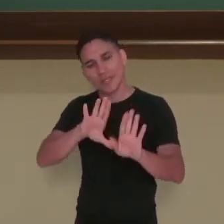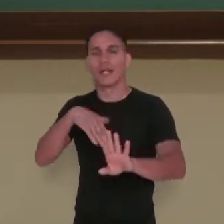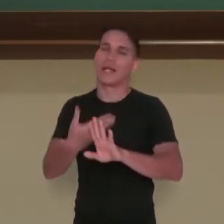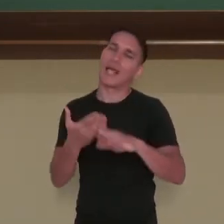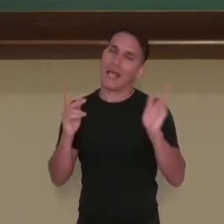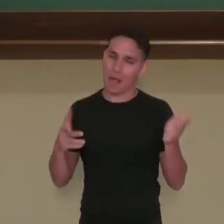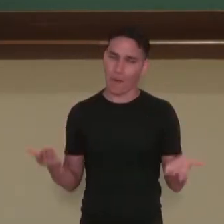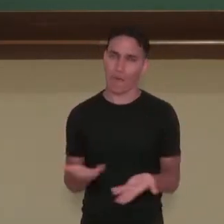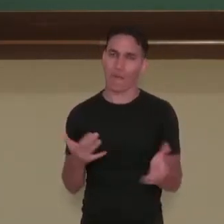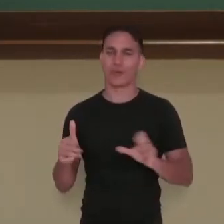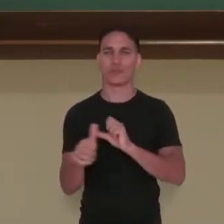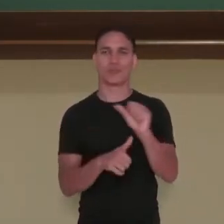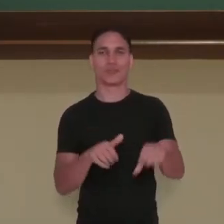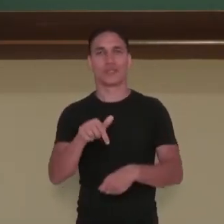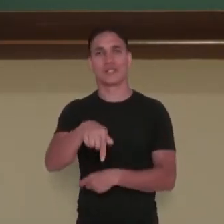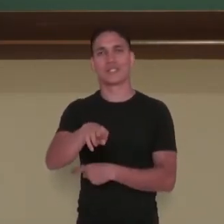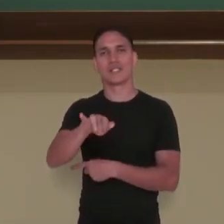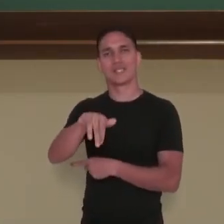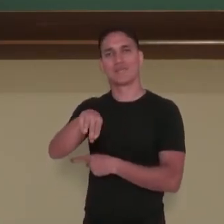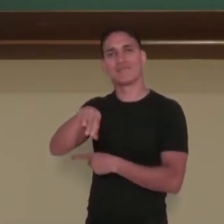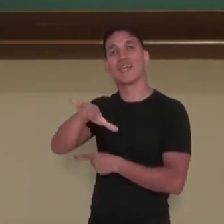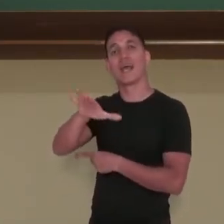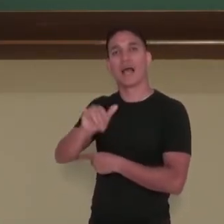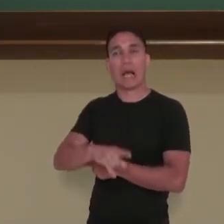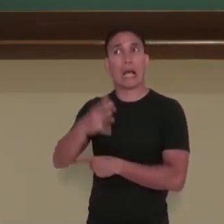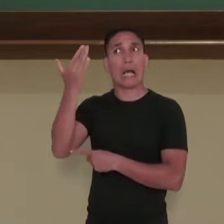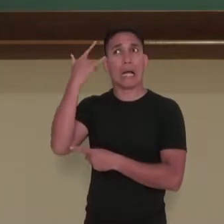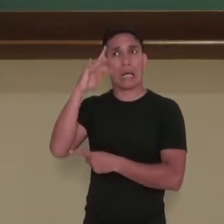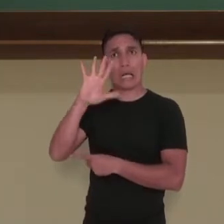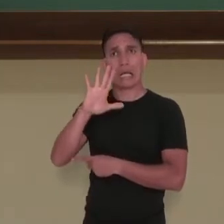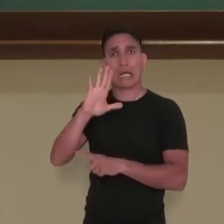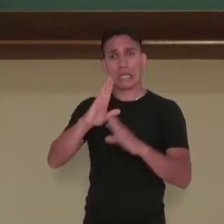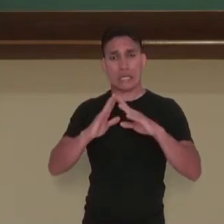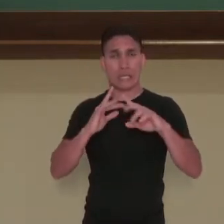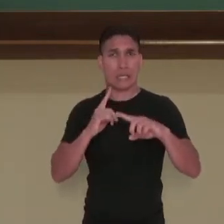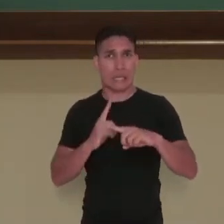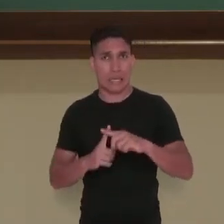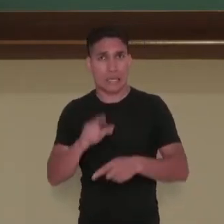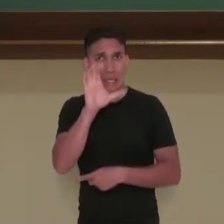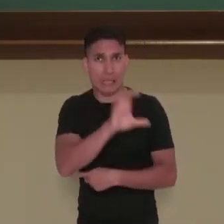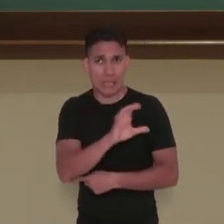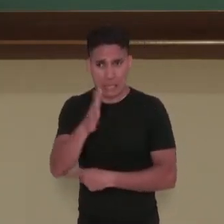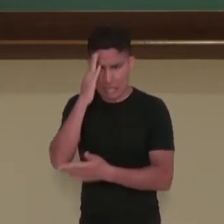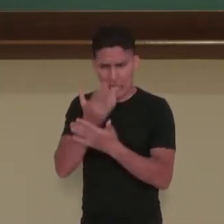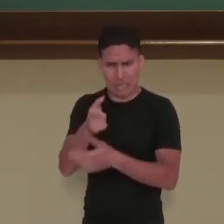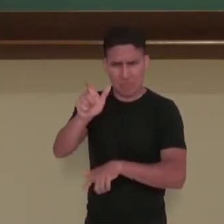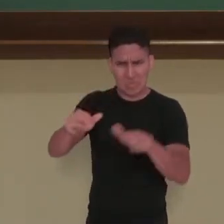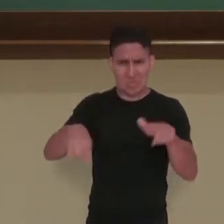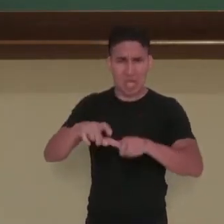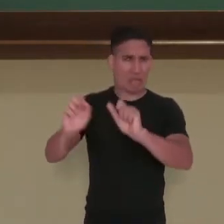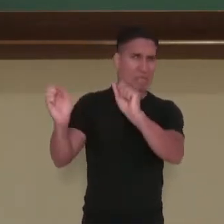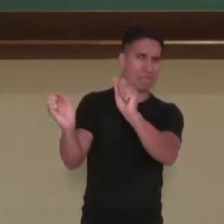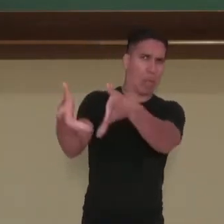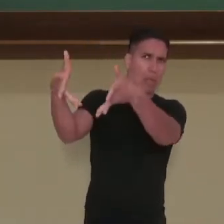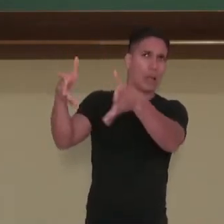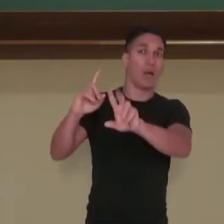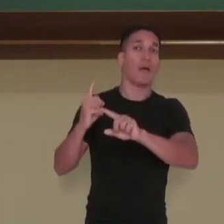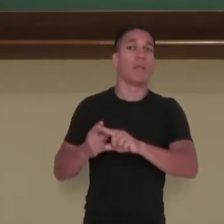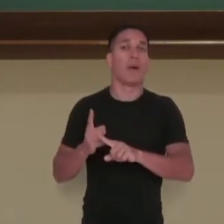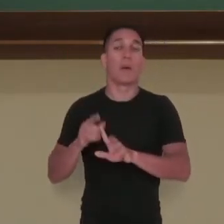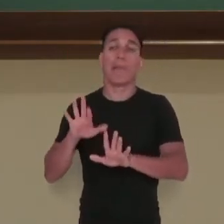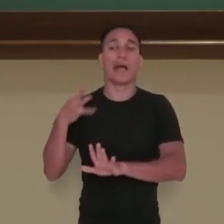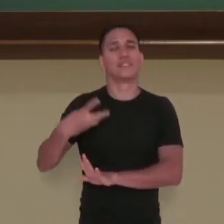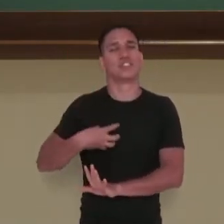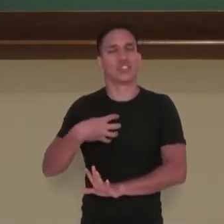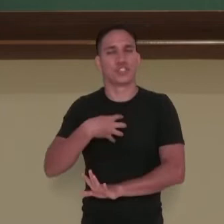conhecida como química. Eles eram considerados feiticeiros pela Igreja Católica por causa de suas atividades e, para sobreviver, faziam